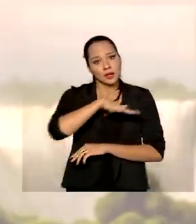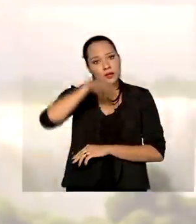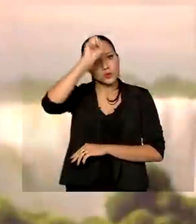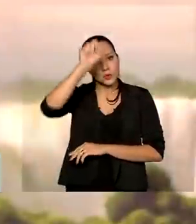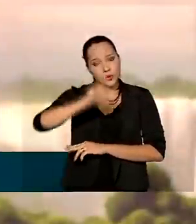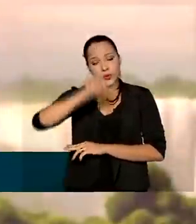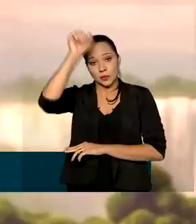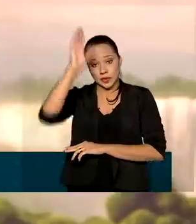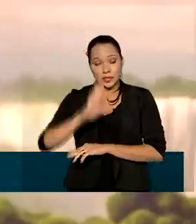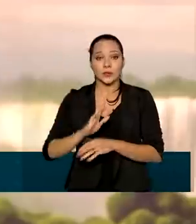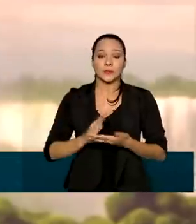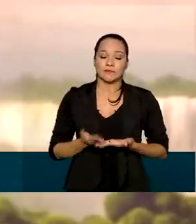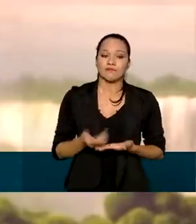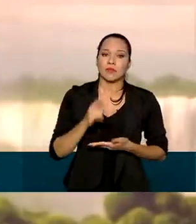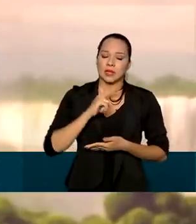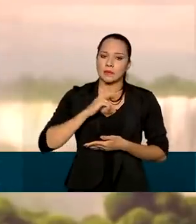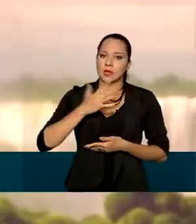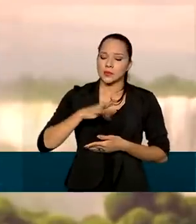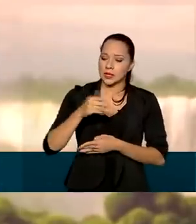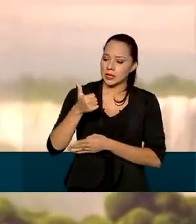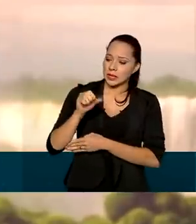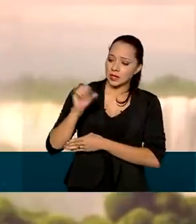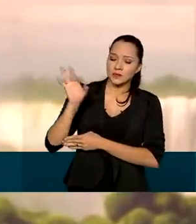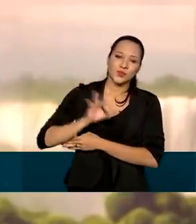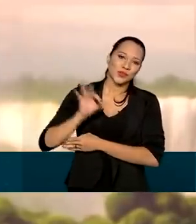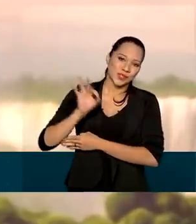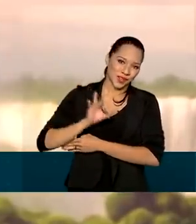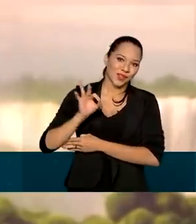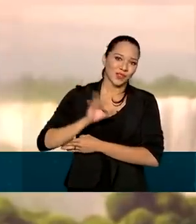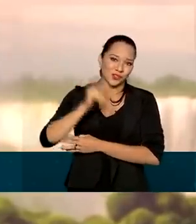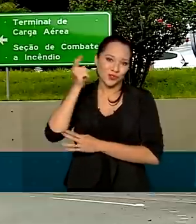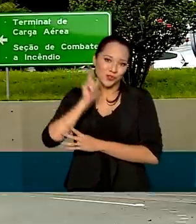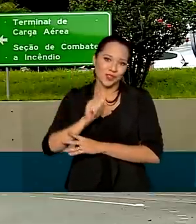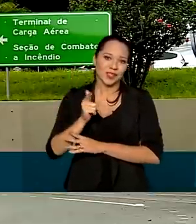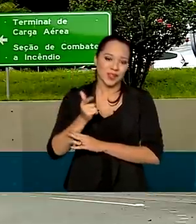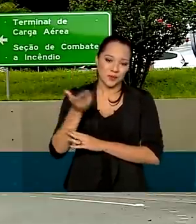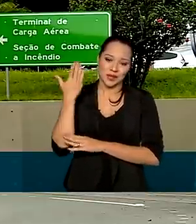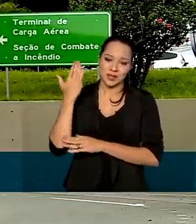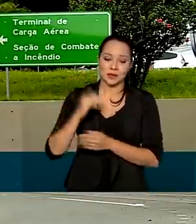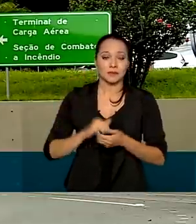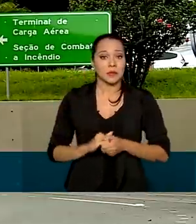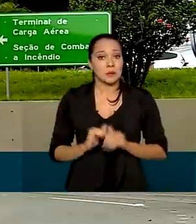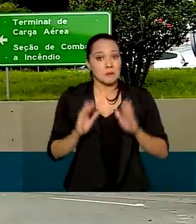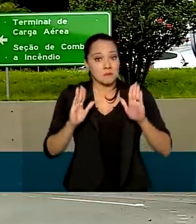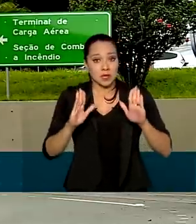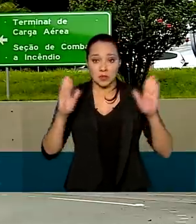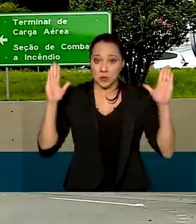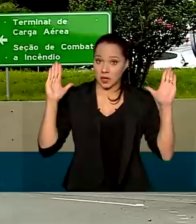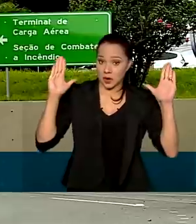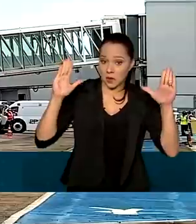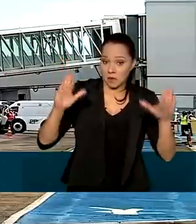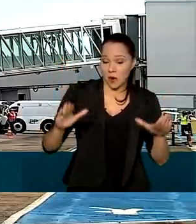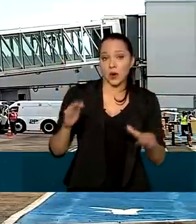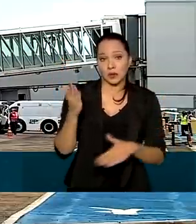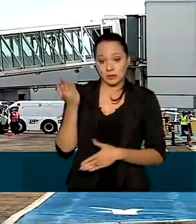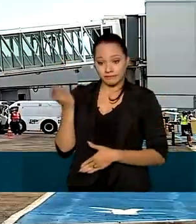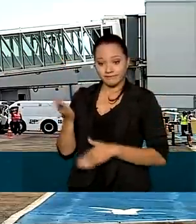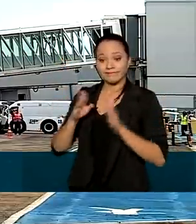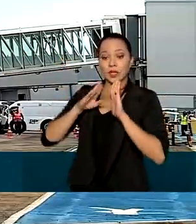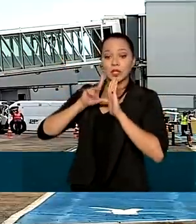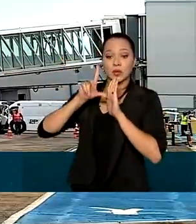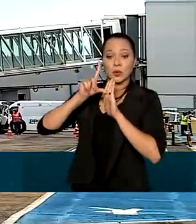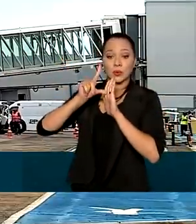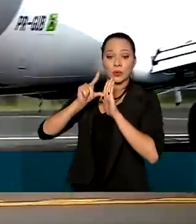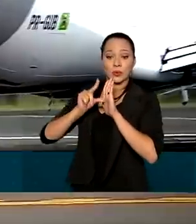Brasil. Nós estamos recebendo, em média, 10% do que nós recebemos. Mas enquanto o aeroporto de Foz do Iguaçu caiu dos